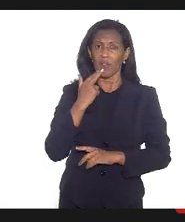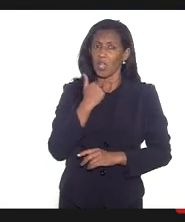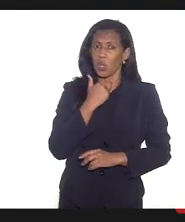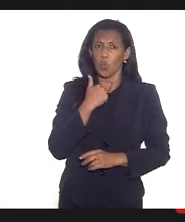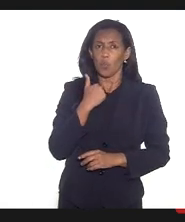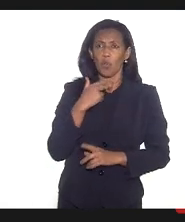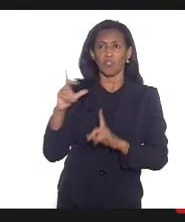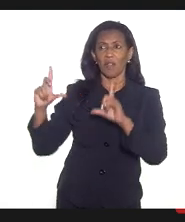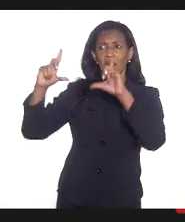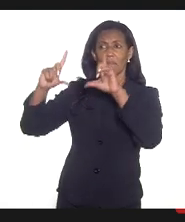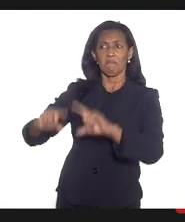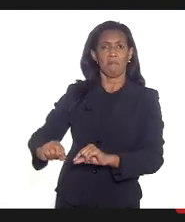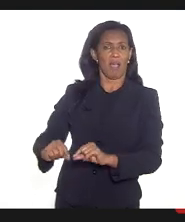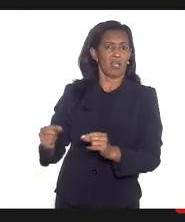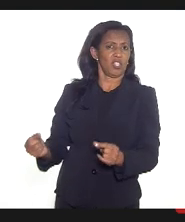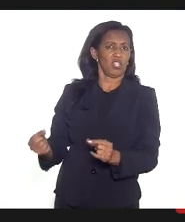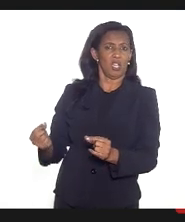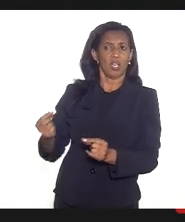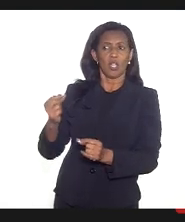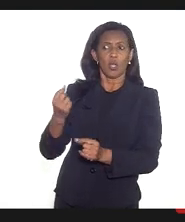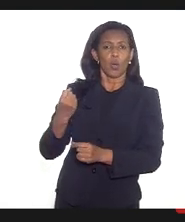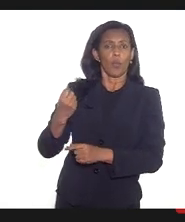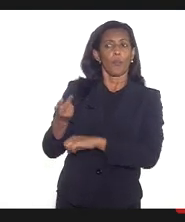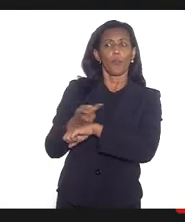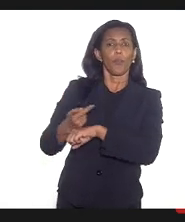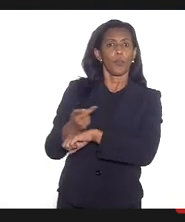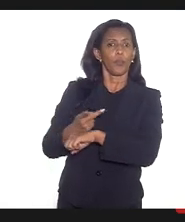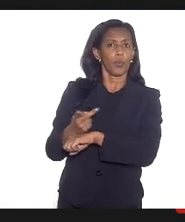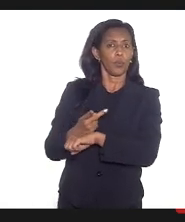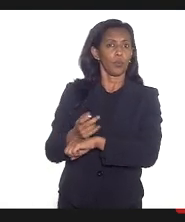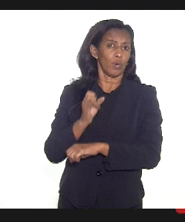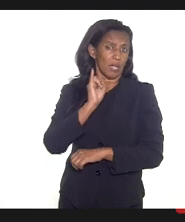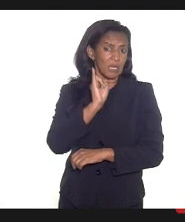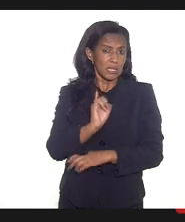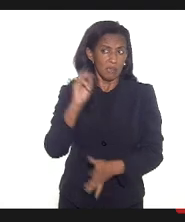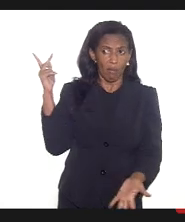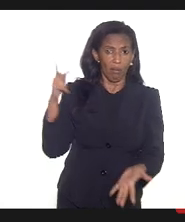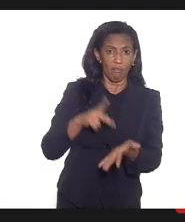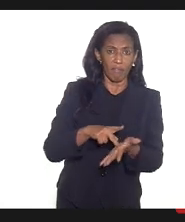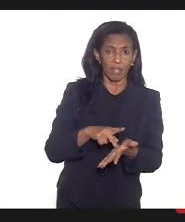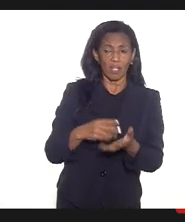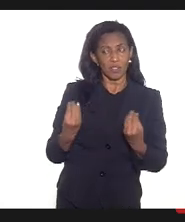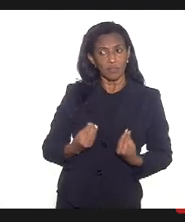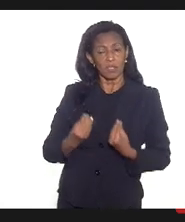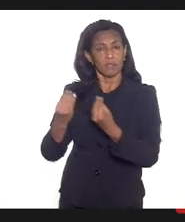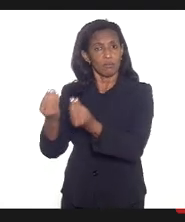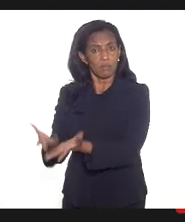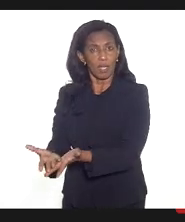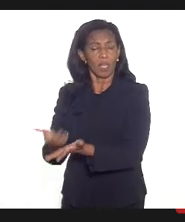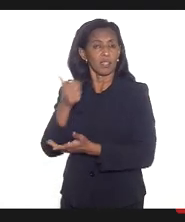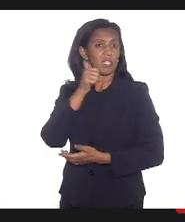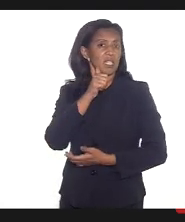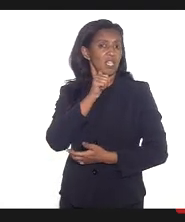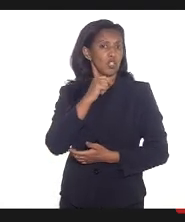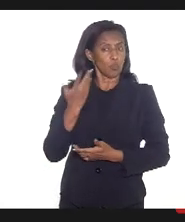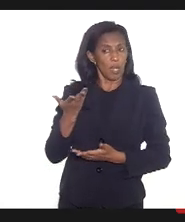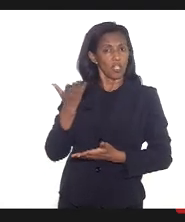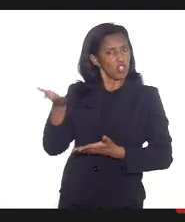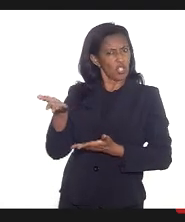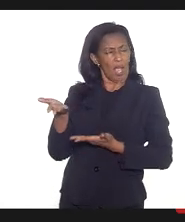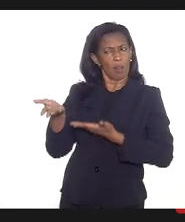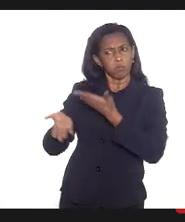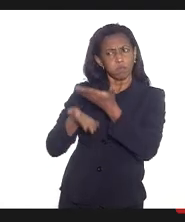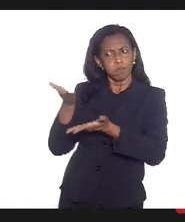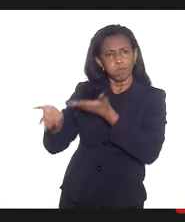adesão, não, só poderia falar de baixa adesão se as vacinas estivessem sendo, de fato, oferecidas e as mulheres orientadas